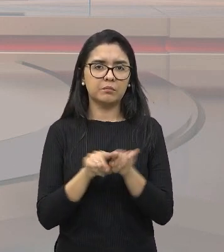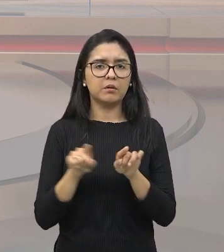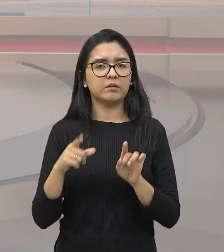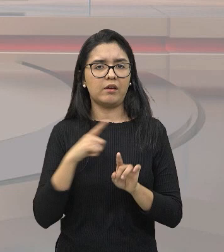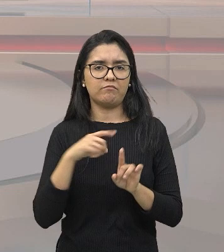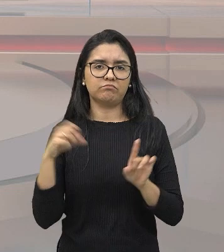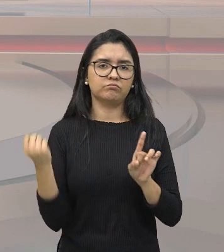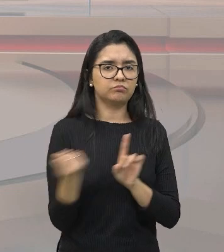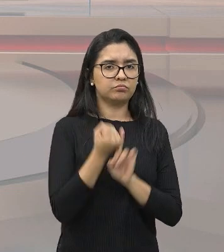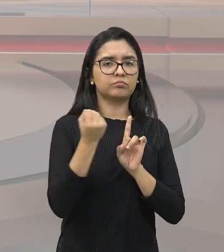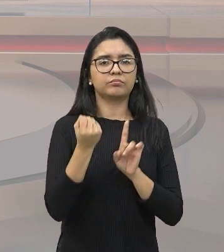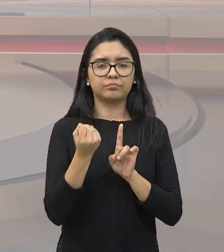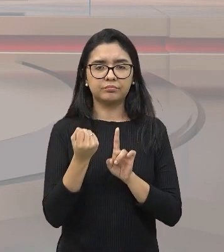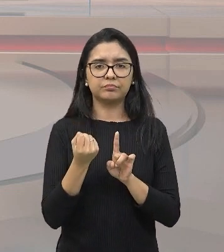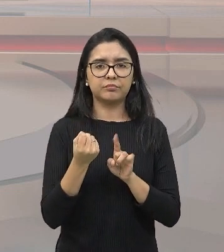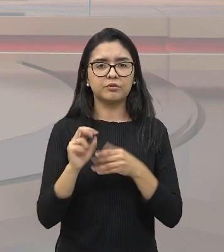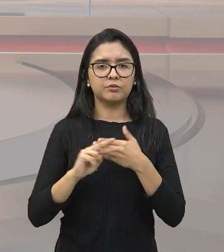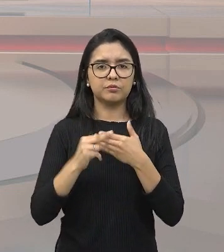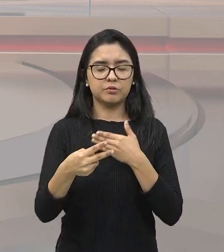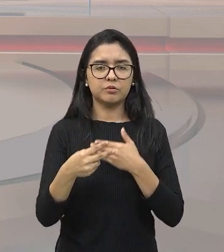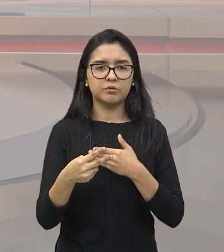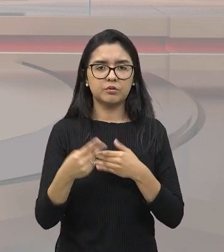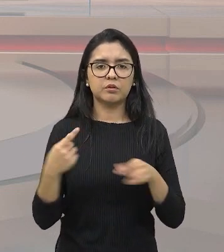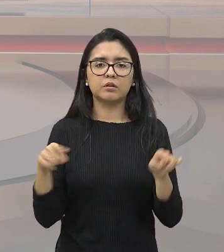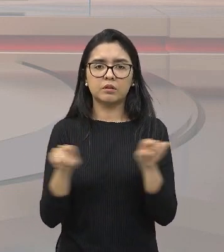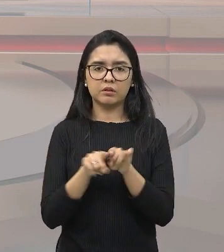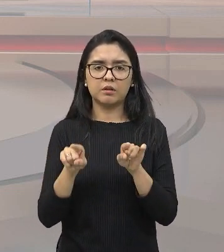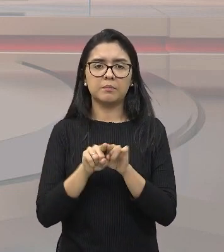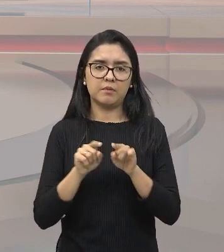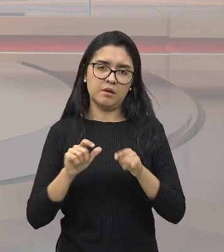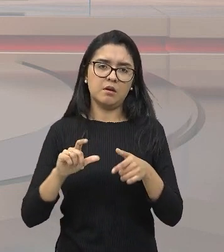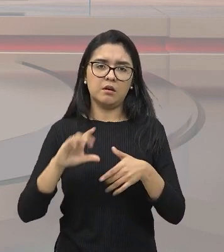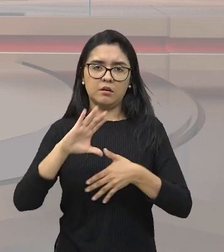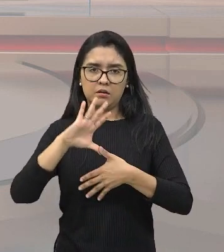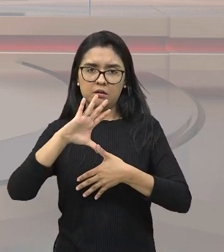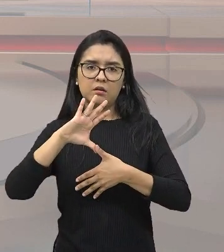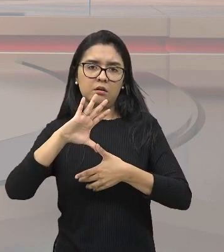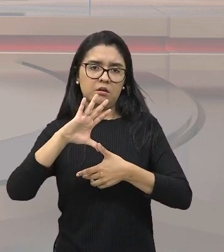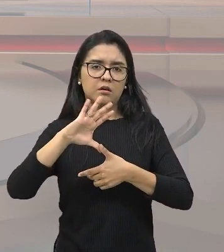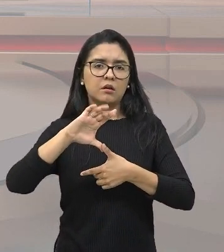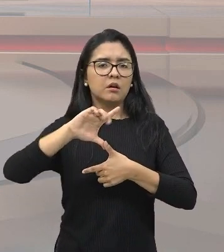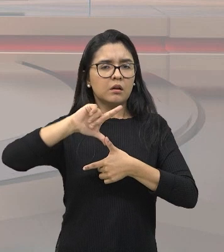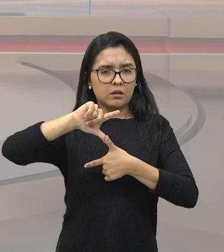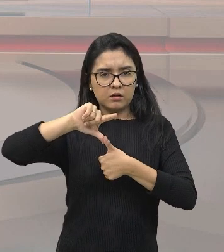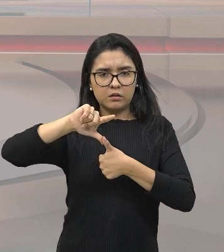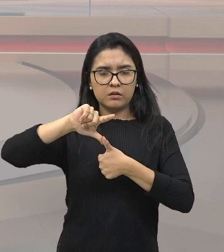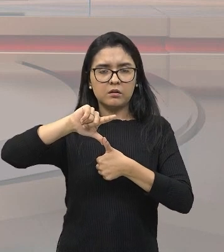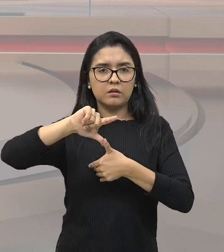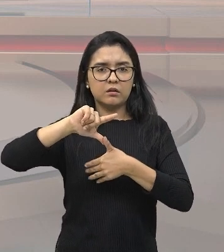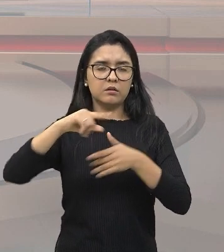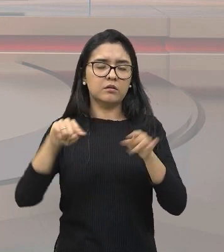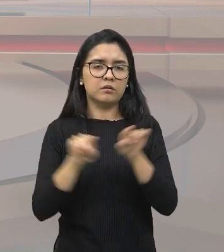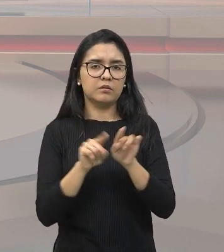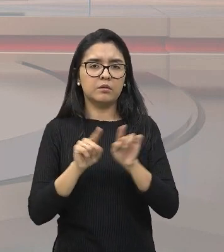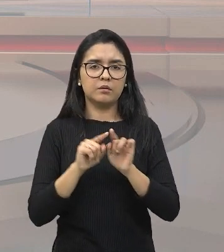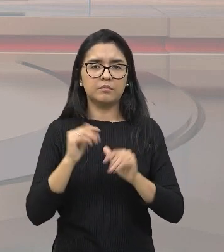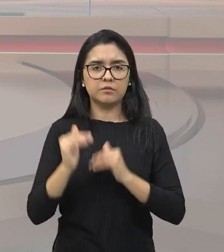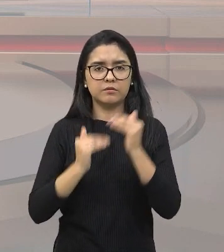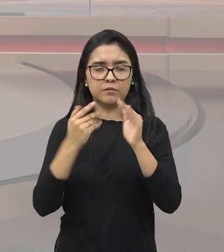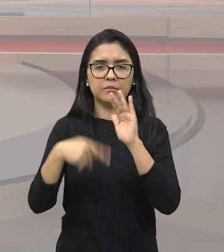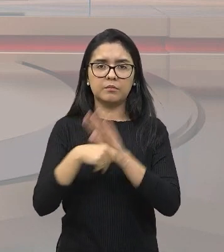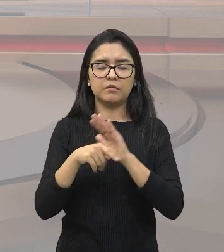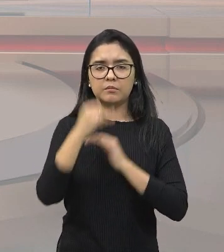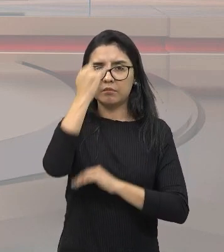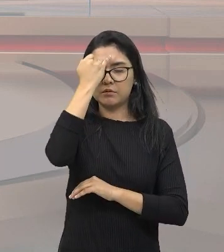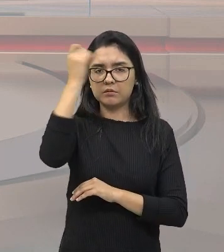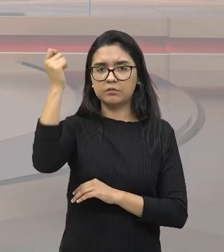impactados, não só nós aqui, como também o povo daqui de cima, fomos seriamente impactados pelo desenvolvimento das ideias do iluminismo